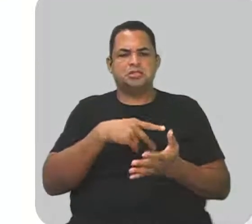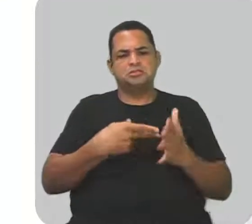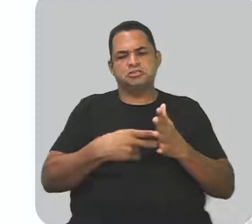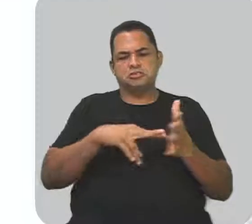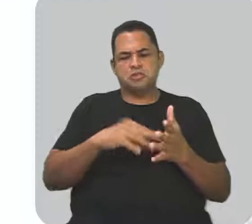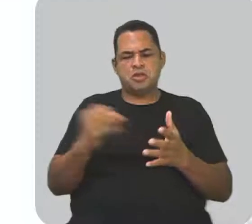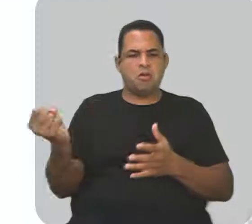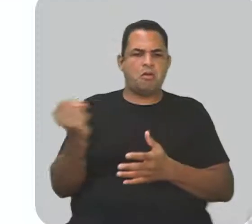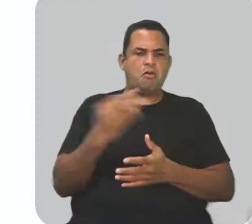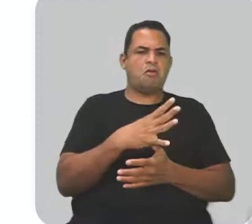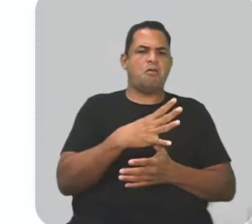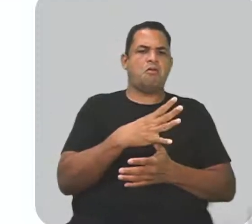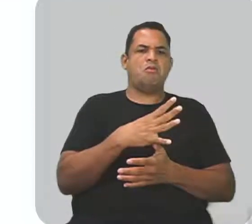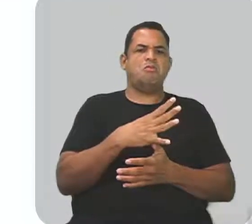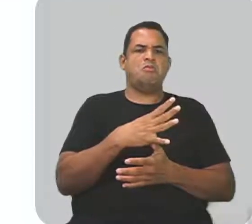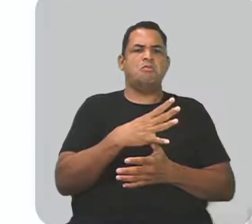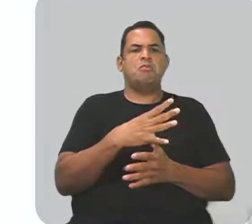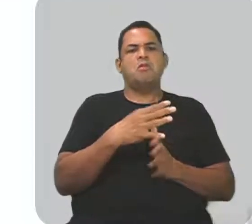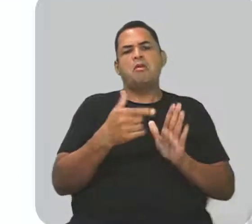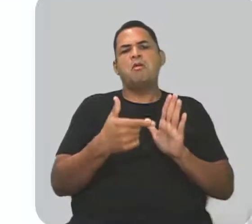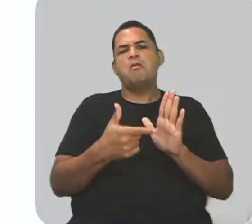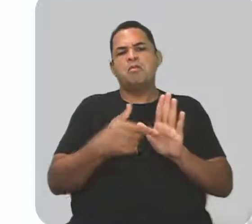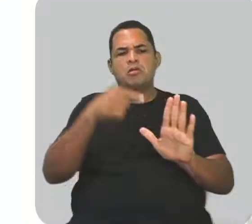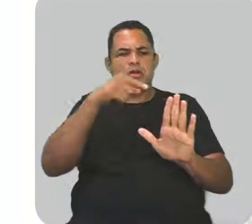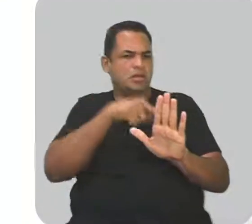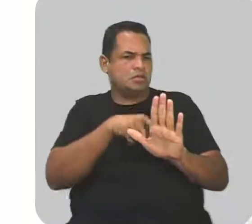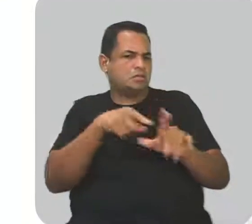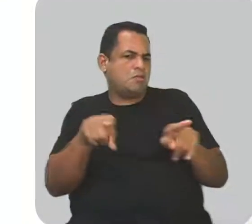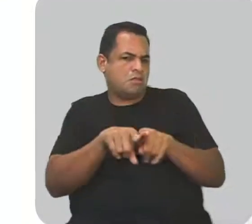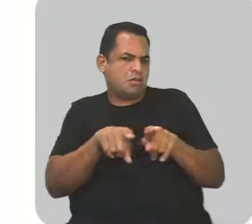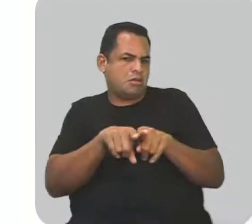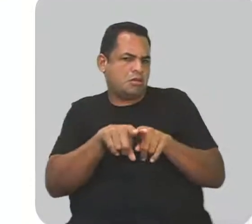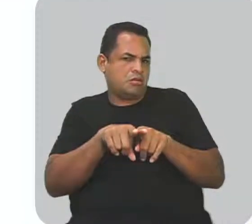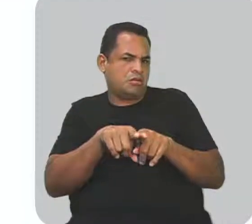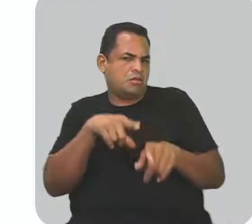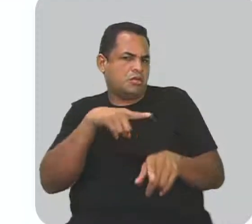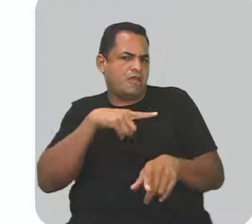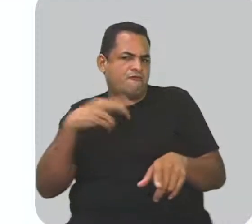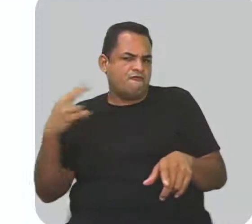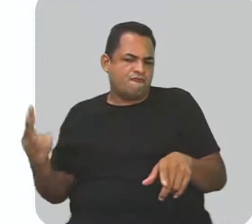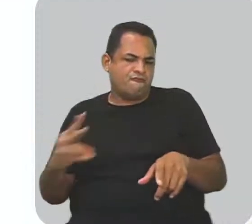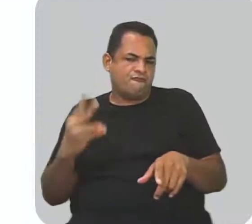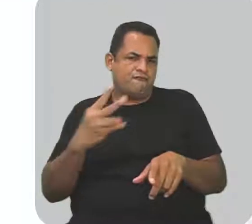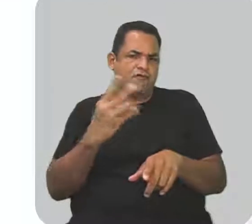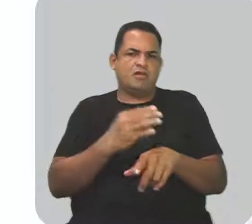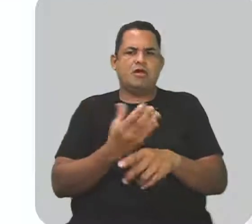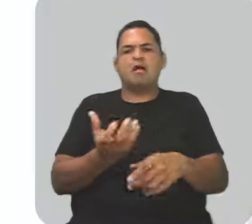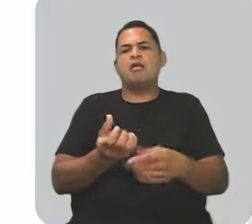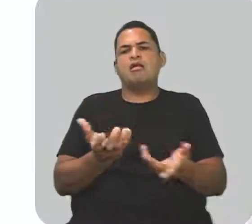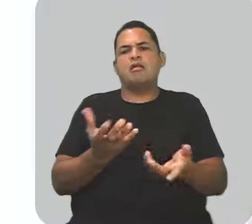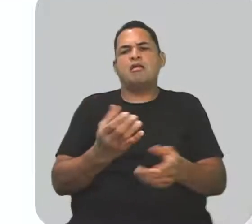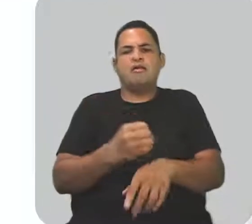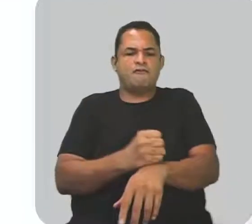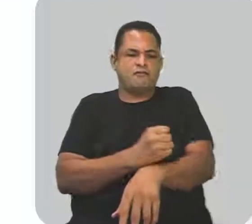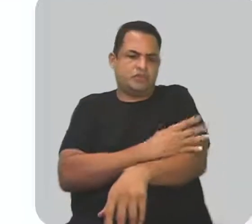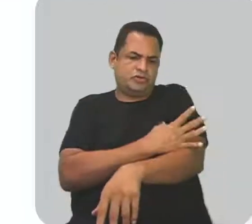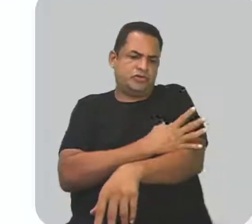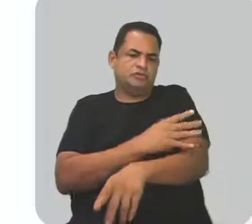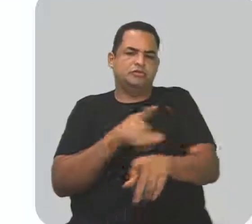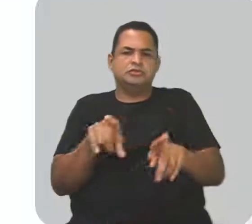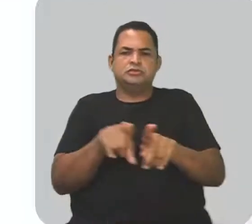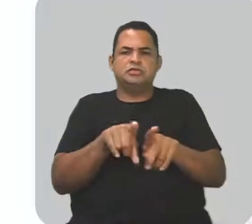novos, elas ganham sentidos figurados, carregados de valores, efeitos ou sociais.